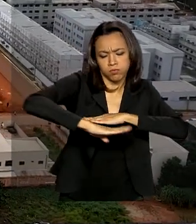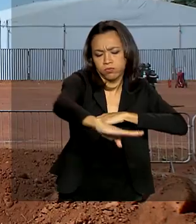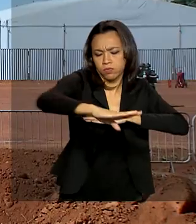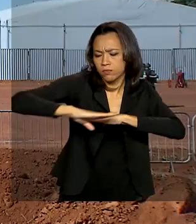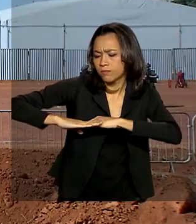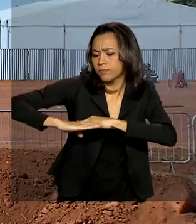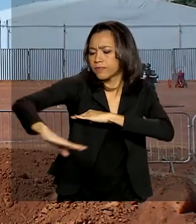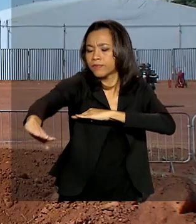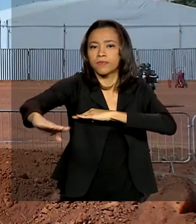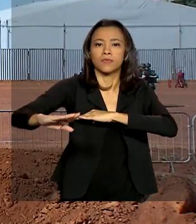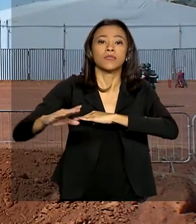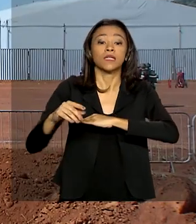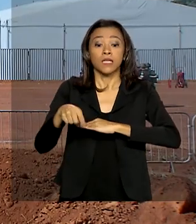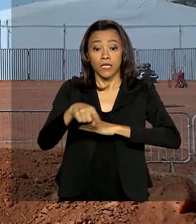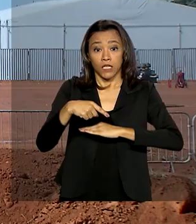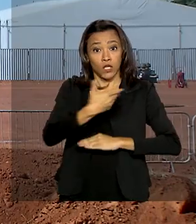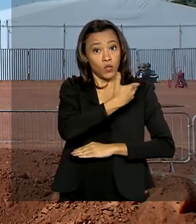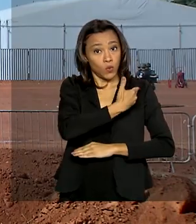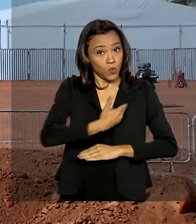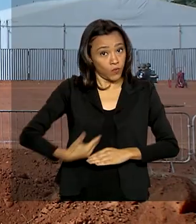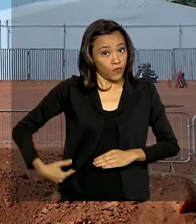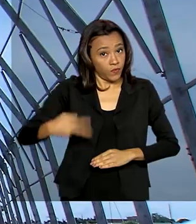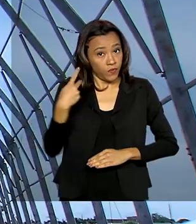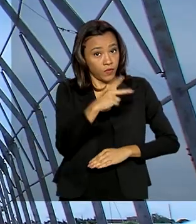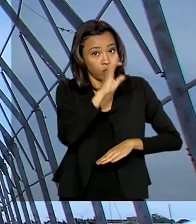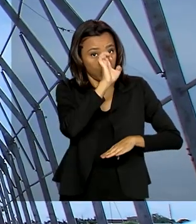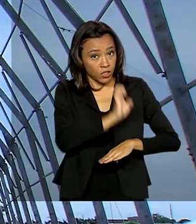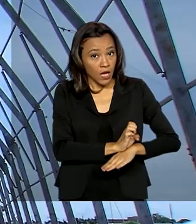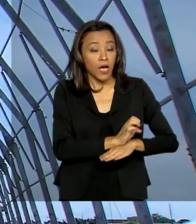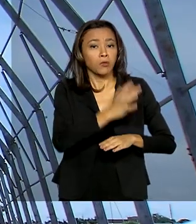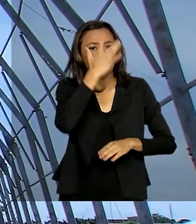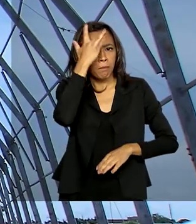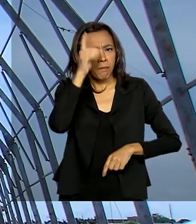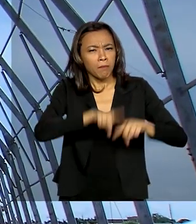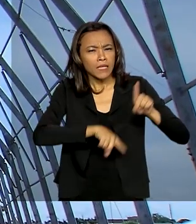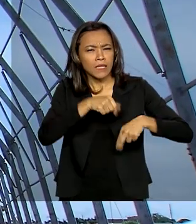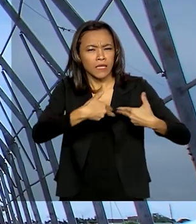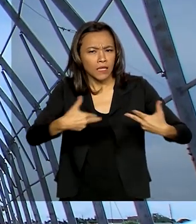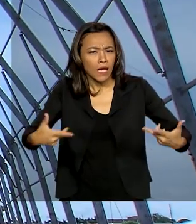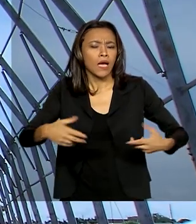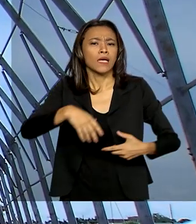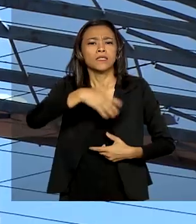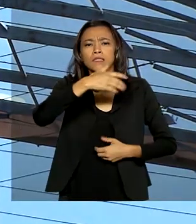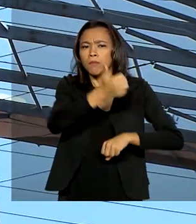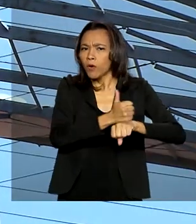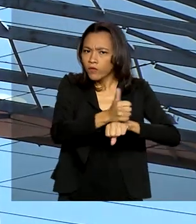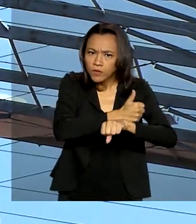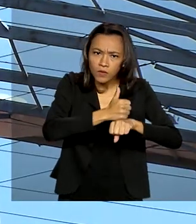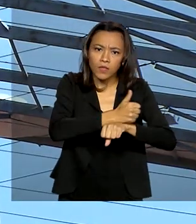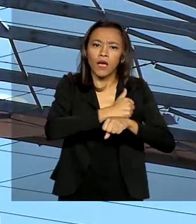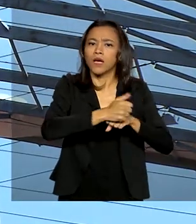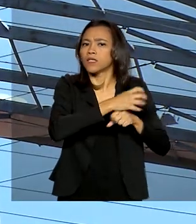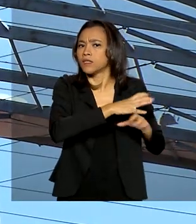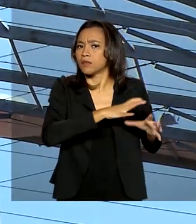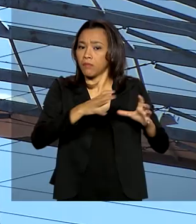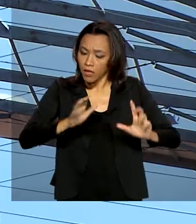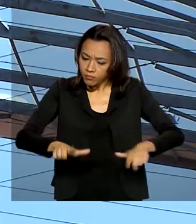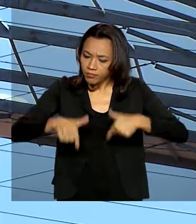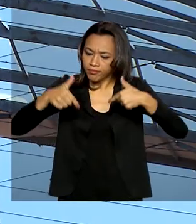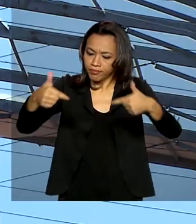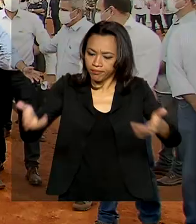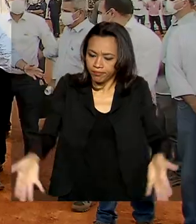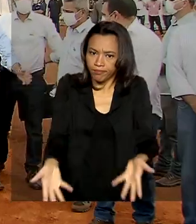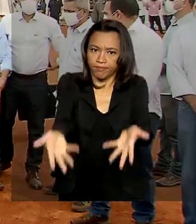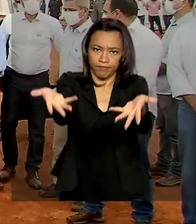área. E o estado vai providenciar recursos humanos, equipamentos e insumos necessários ao funcionamento da